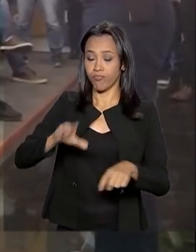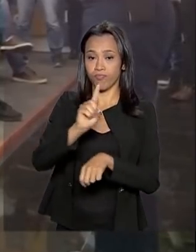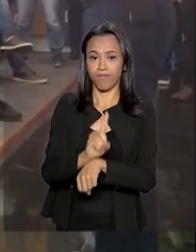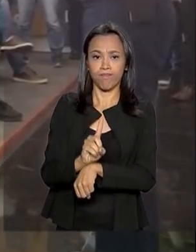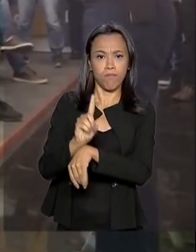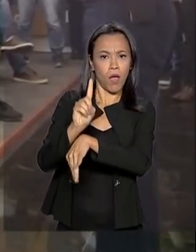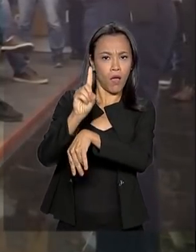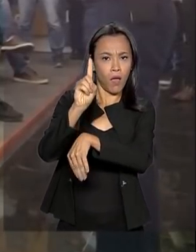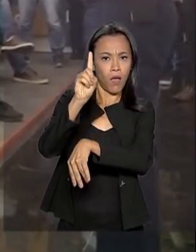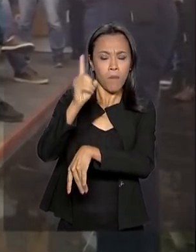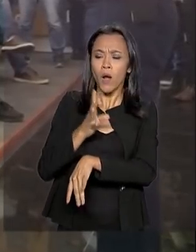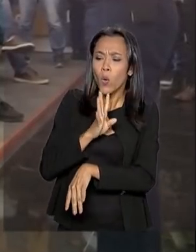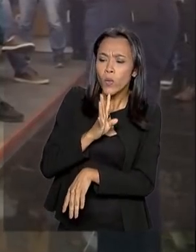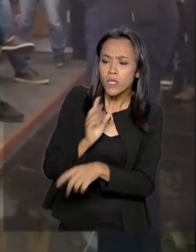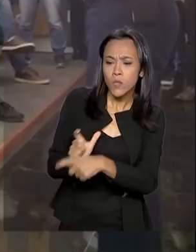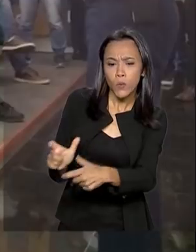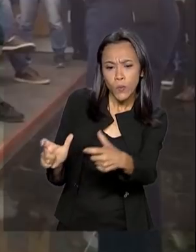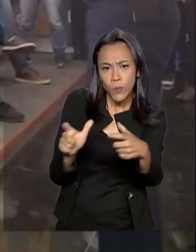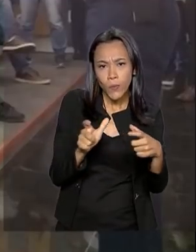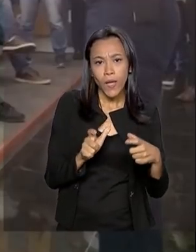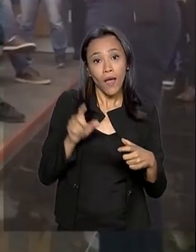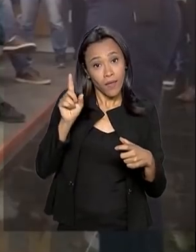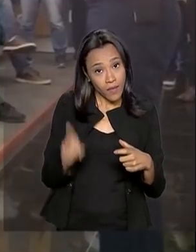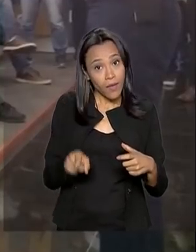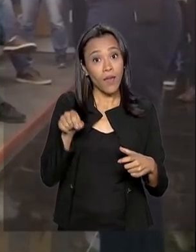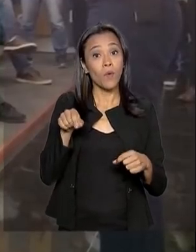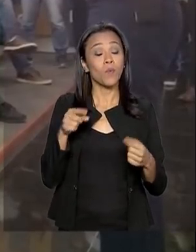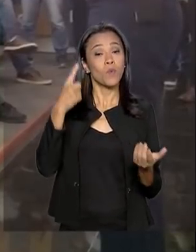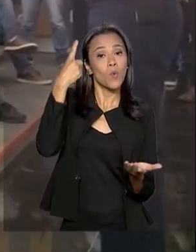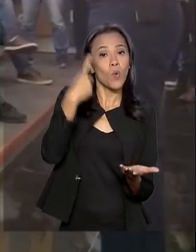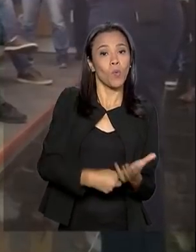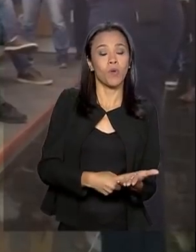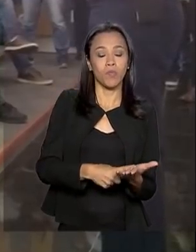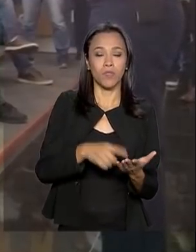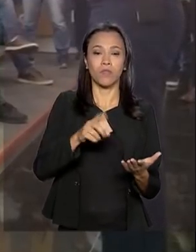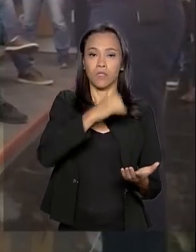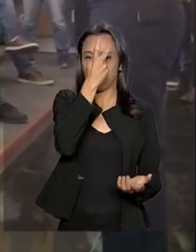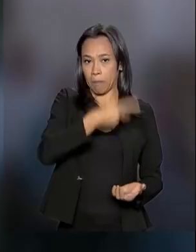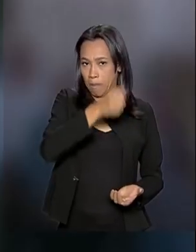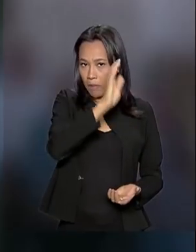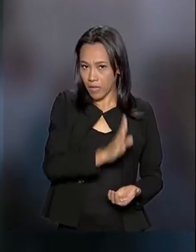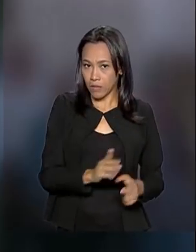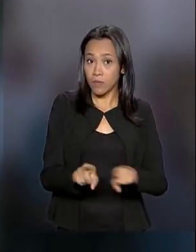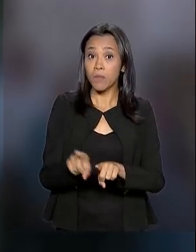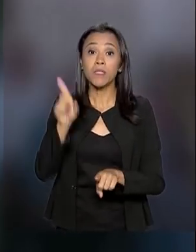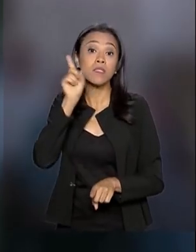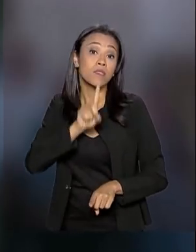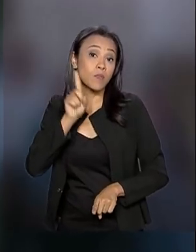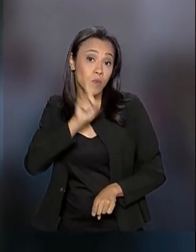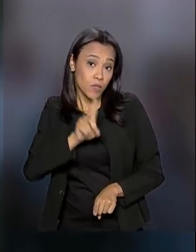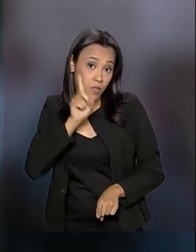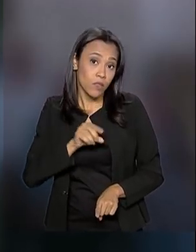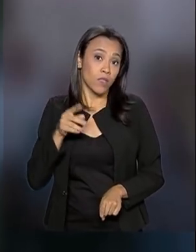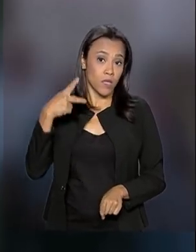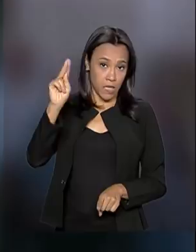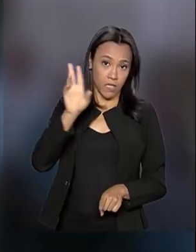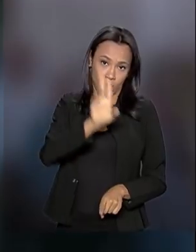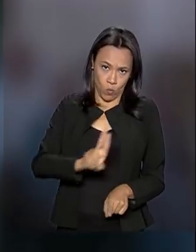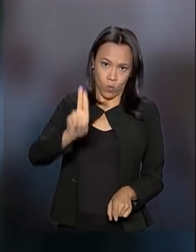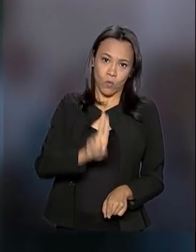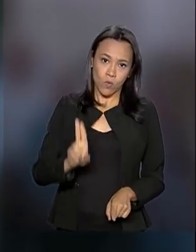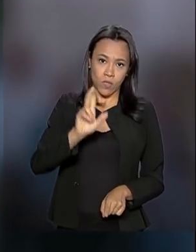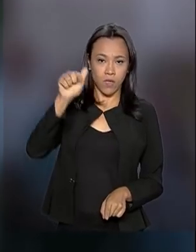instalações que são o centro do acordo firmado entre Brasil e Estados Unidos para uso comercial de